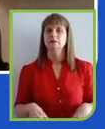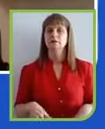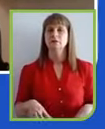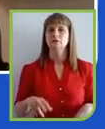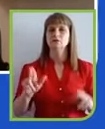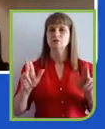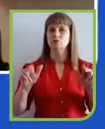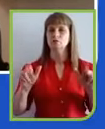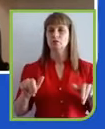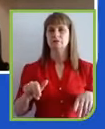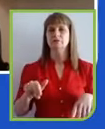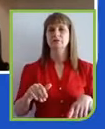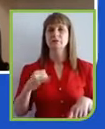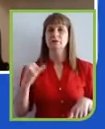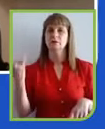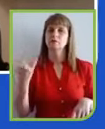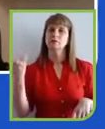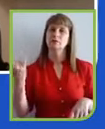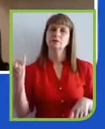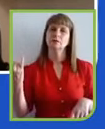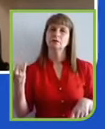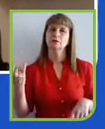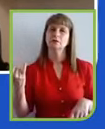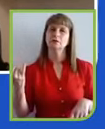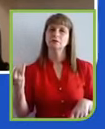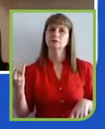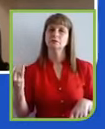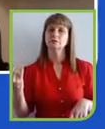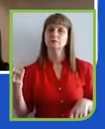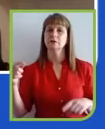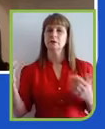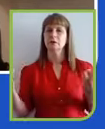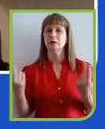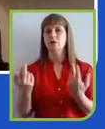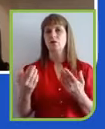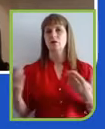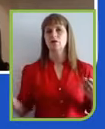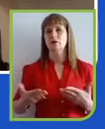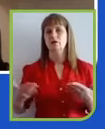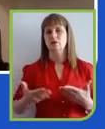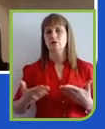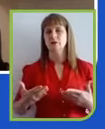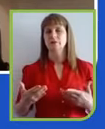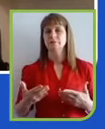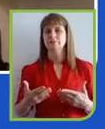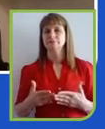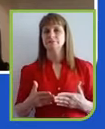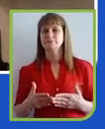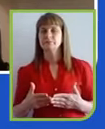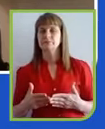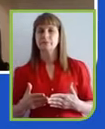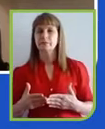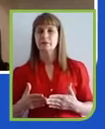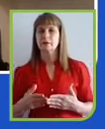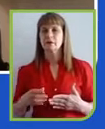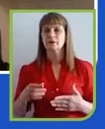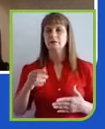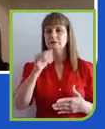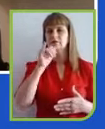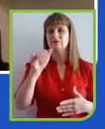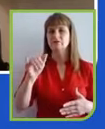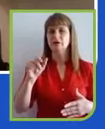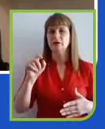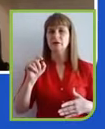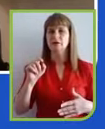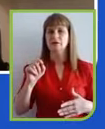aproximássemos e conseguíssemos interagir como nós estamos interagindo agora. Muito se fala que o